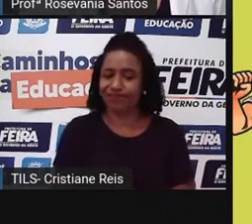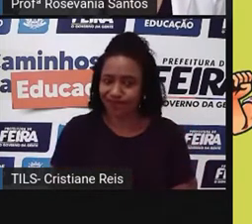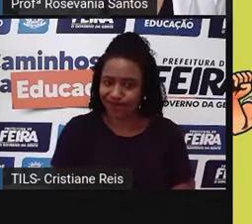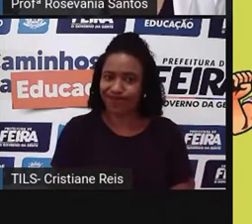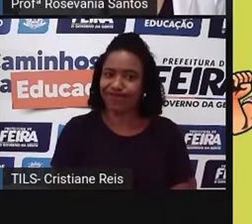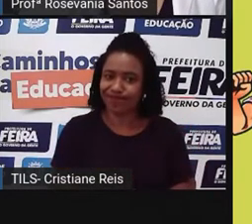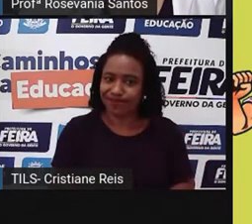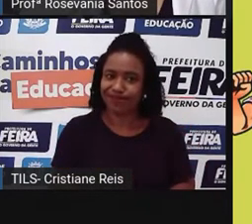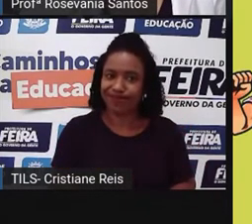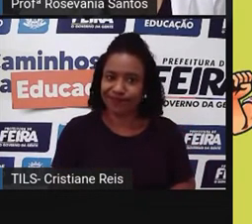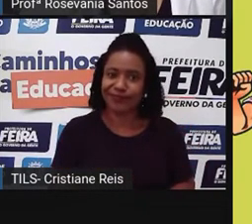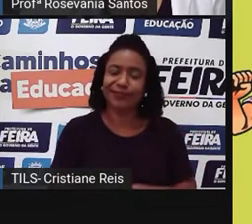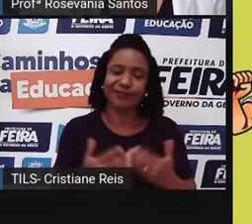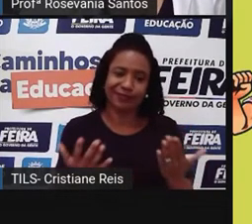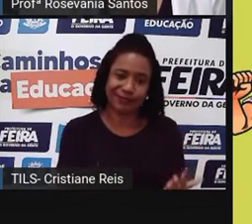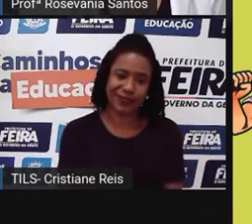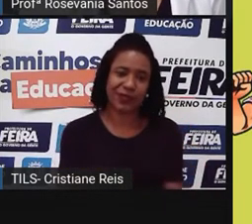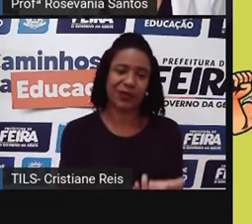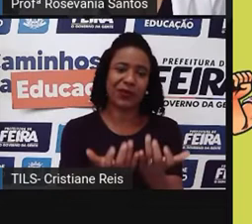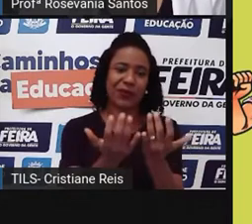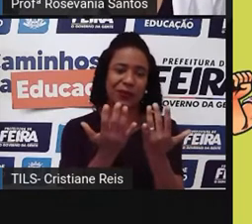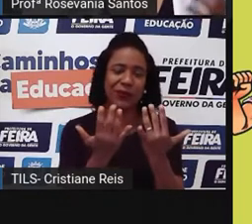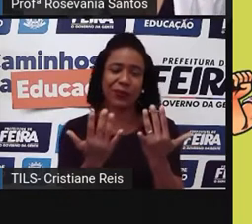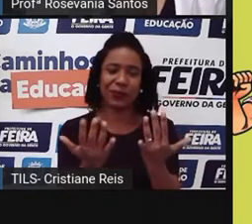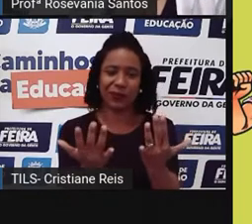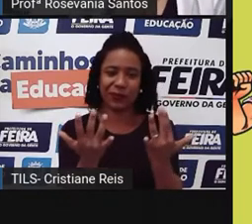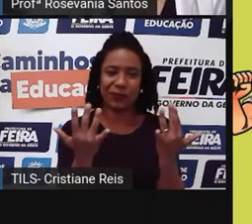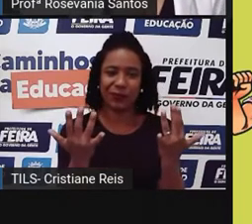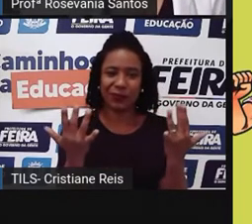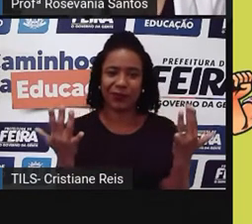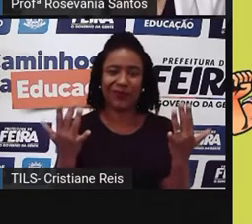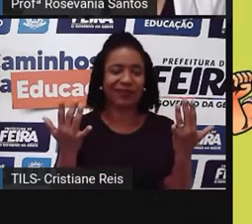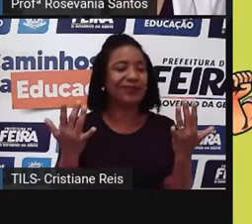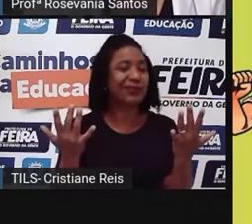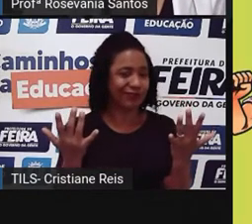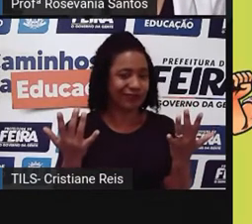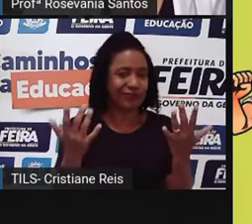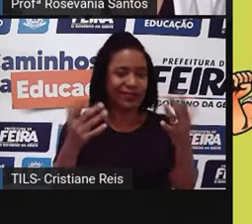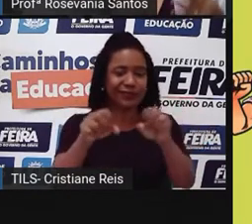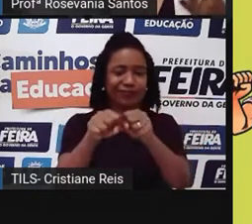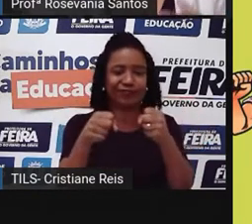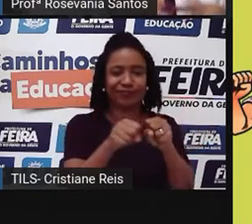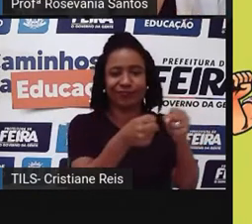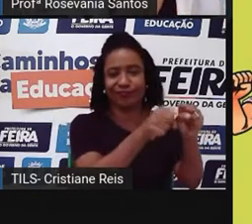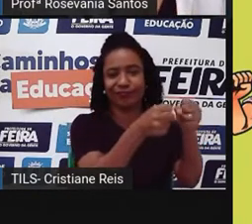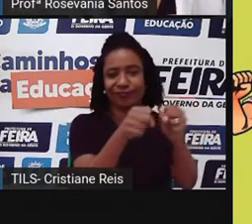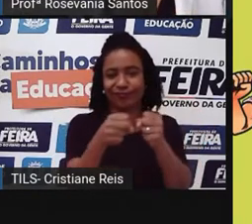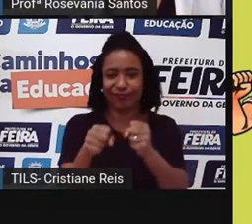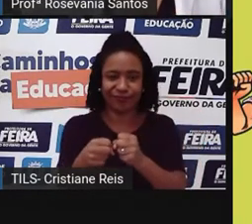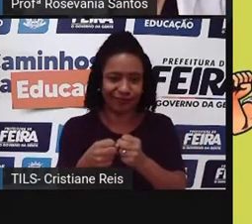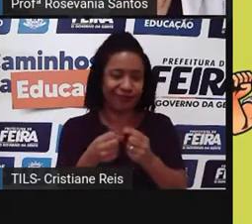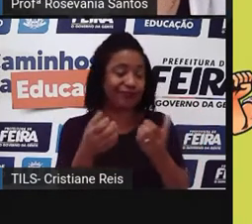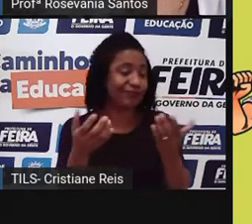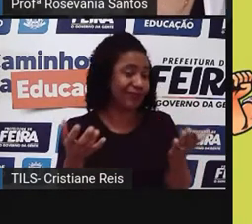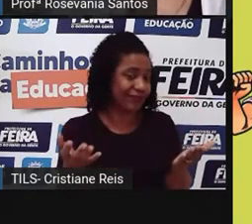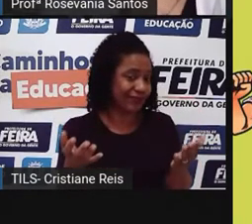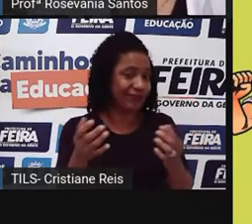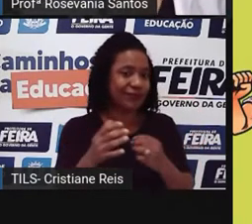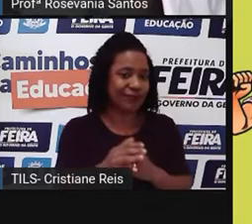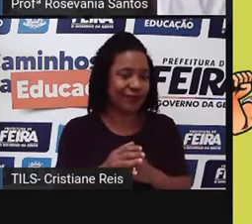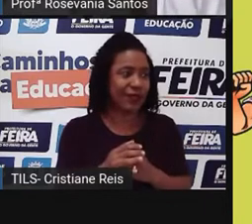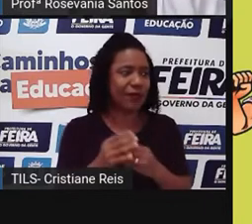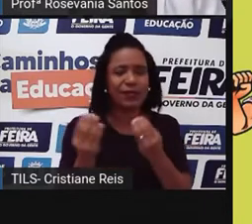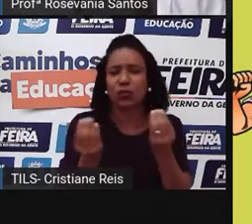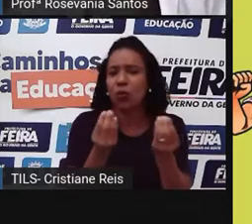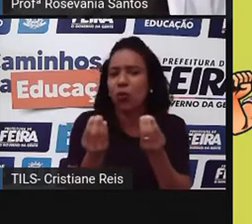produza hoje, a gente precisa destruir. Aí, qual seria a solução para o... Seria a gente fazer isso de forma mais